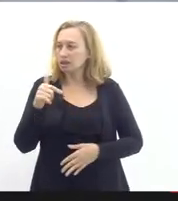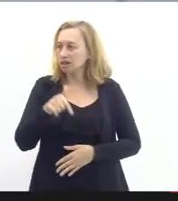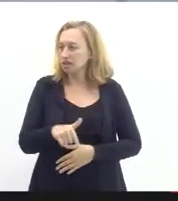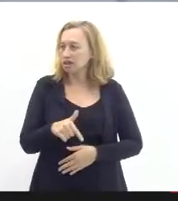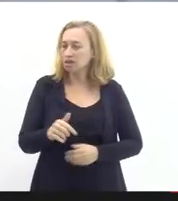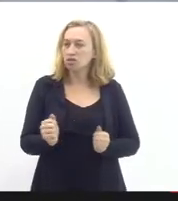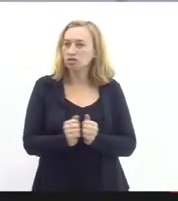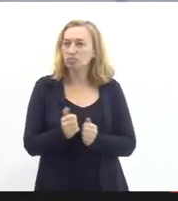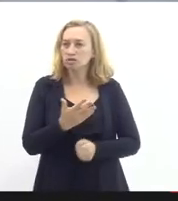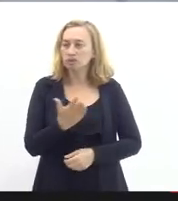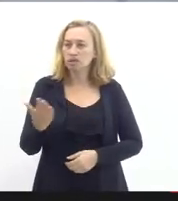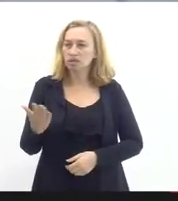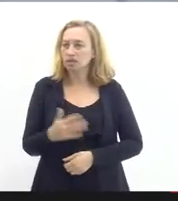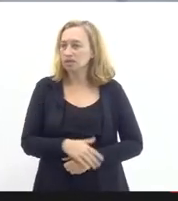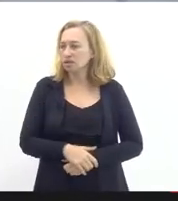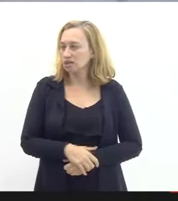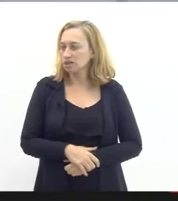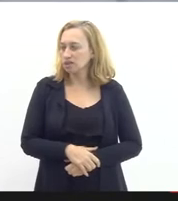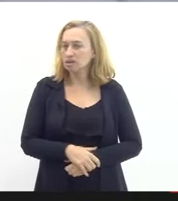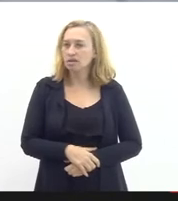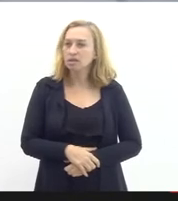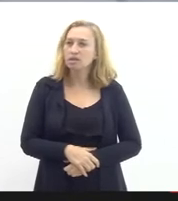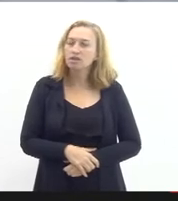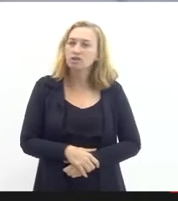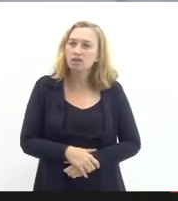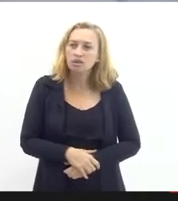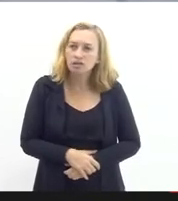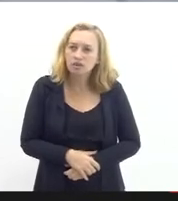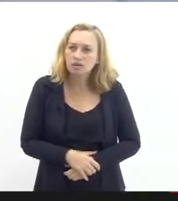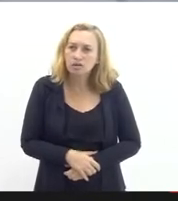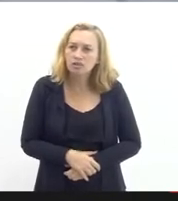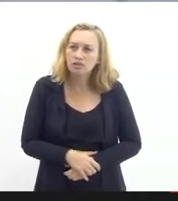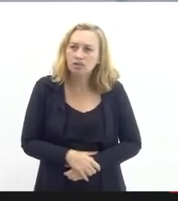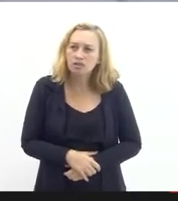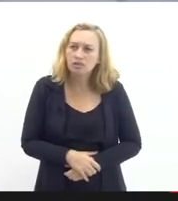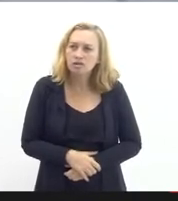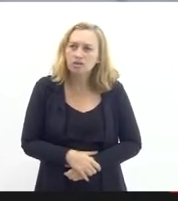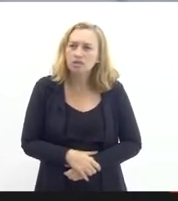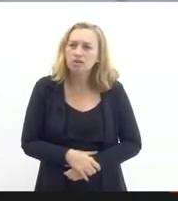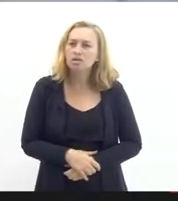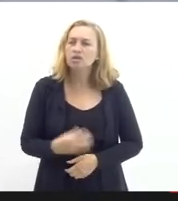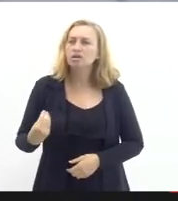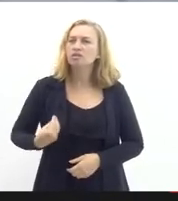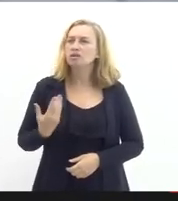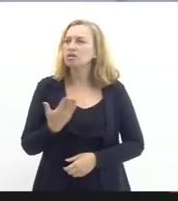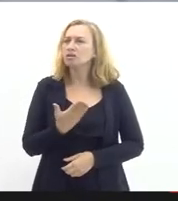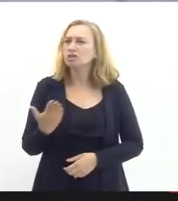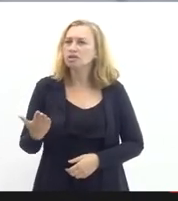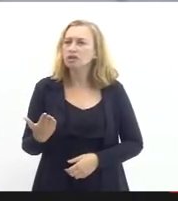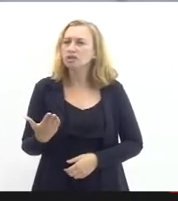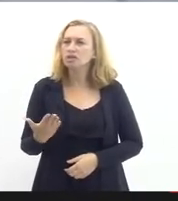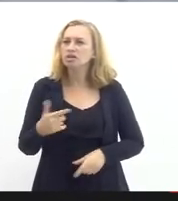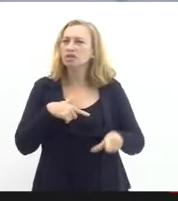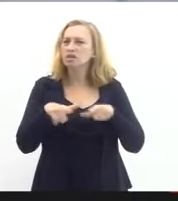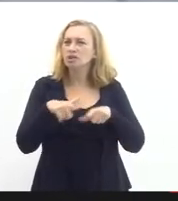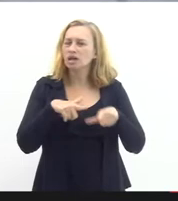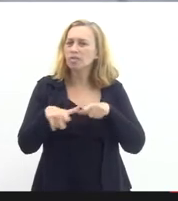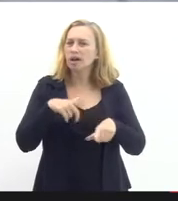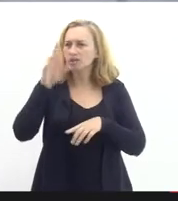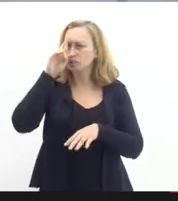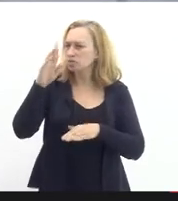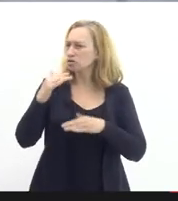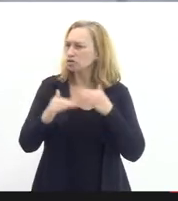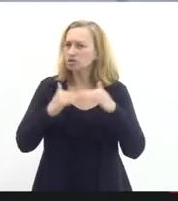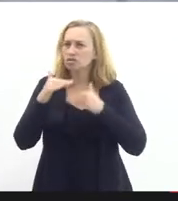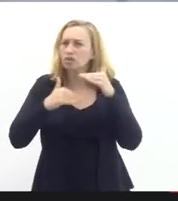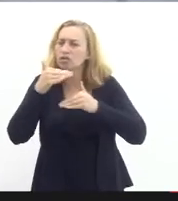pública a gente está muito feliz do engajamento da presença do senhor trabalho que o senhor vem desenvolvendo junto